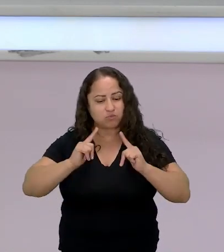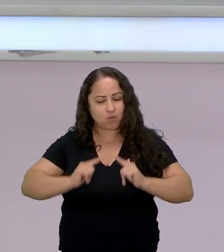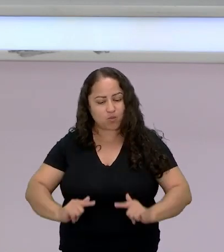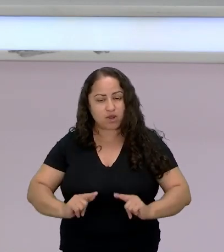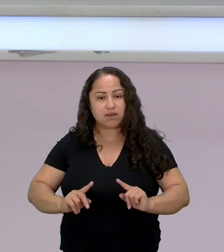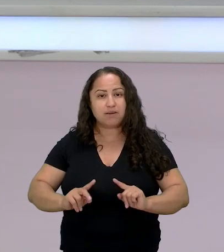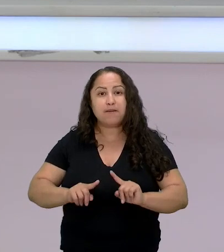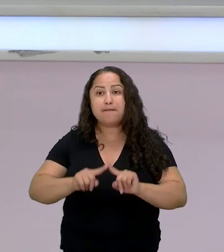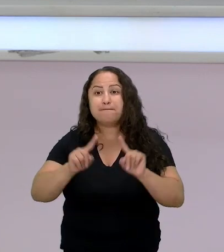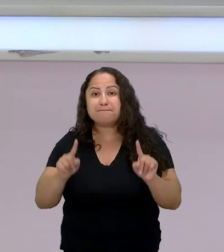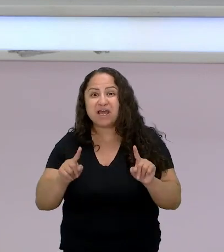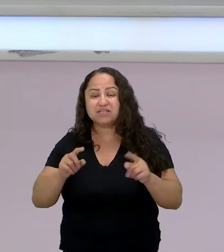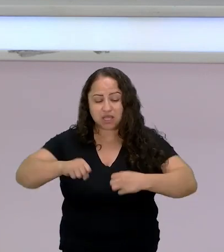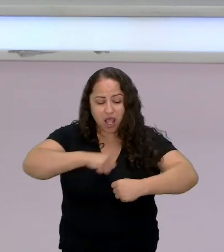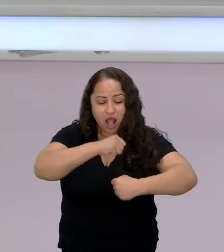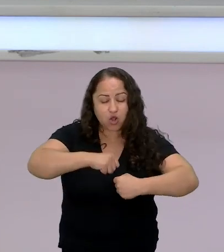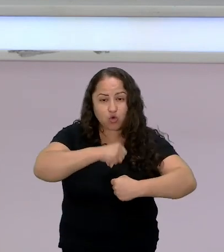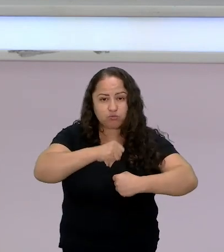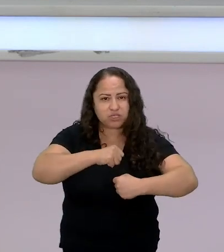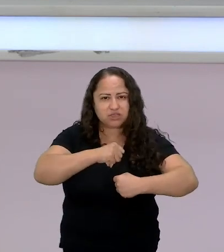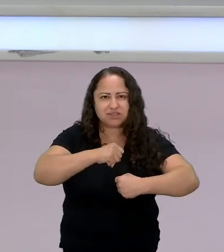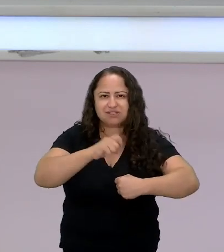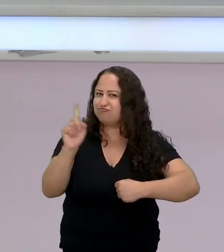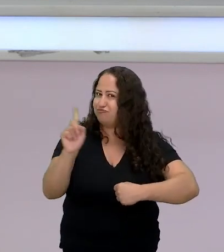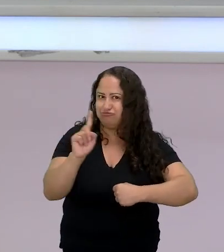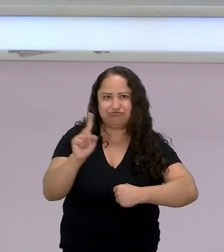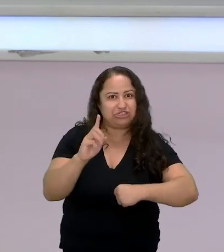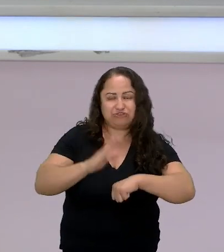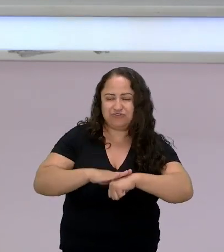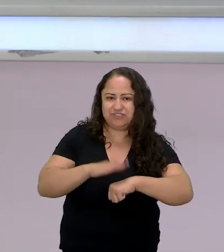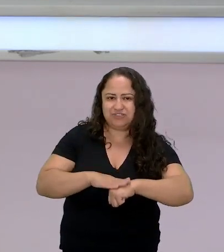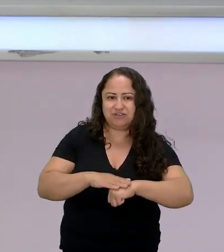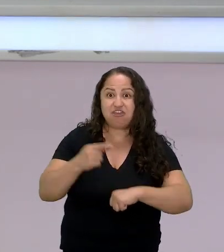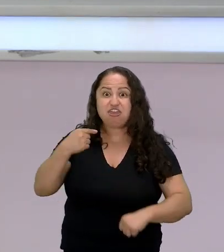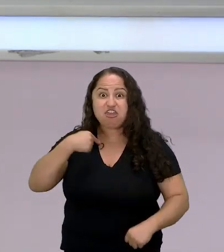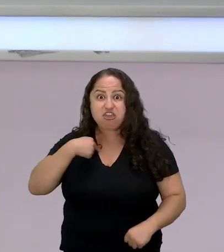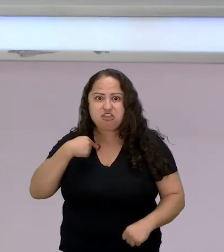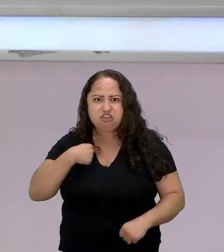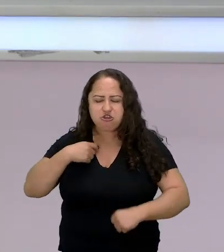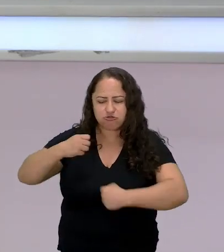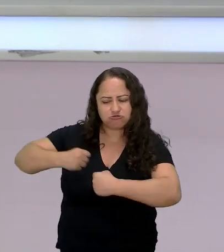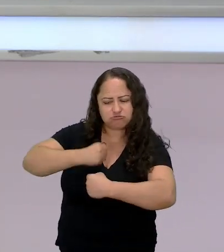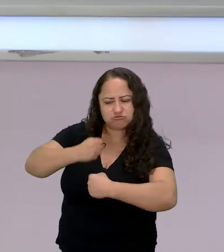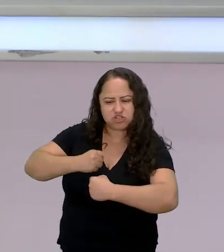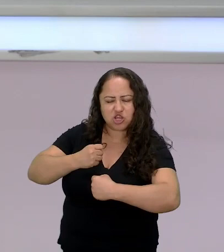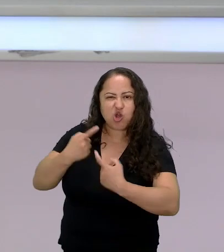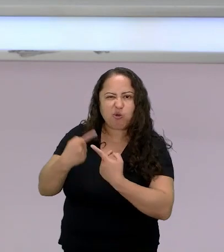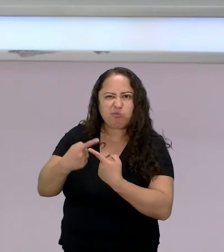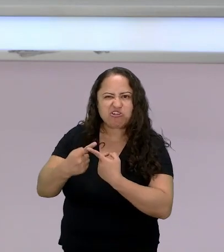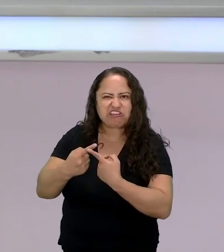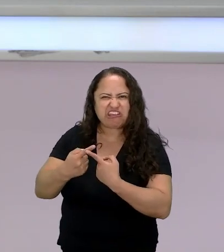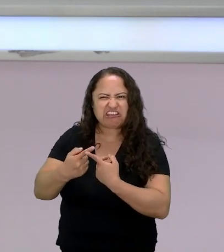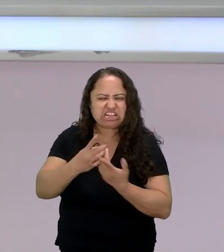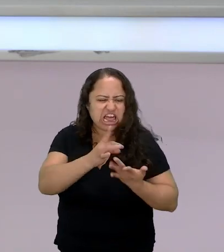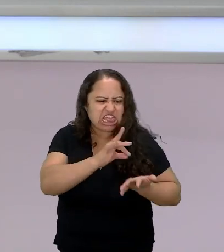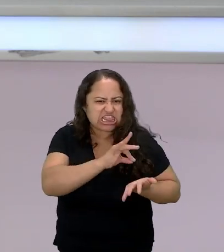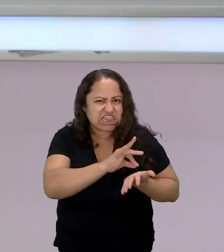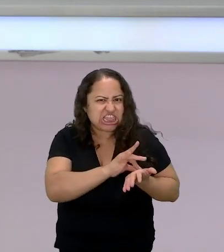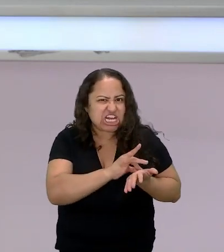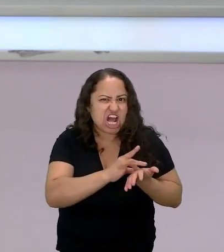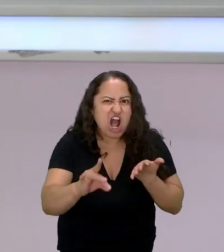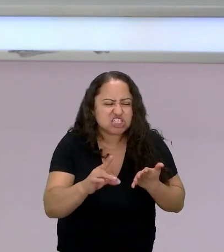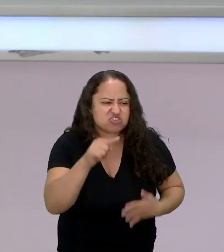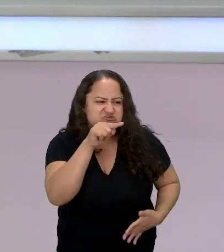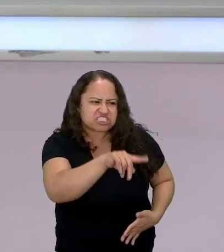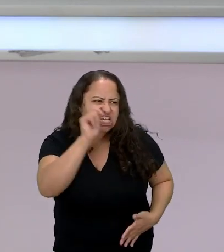se ocupar da comida cozinharei eu mesma porque eu não suporto que vocês negros toquem nos meus alimentos